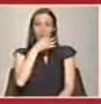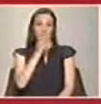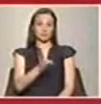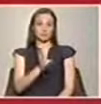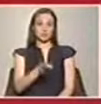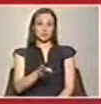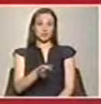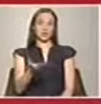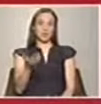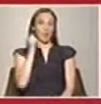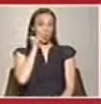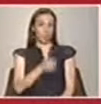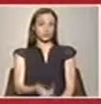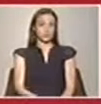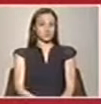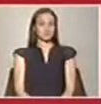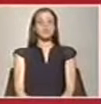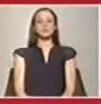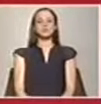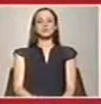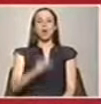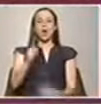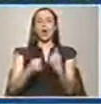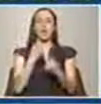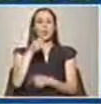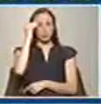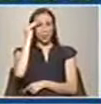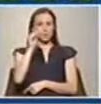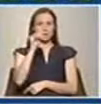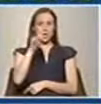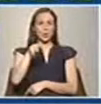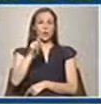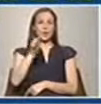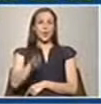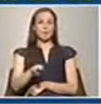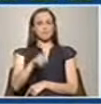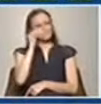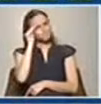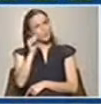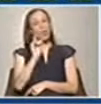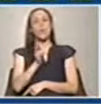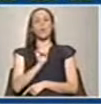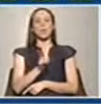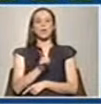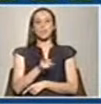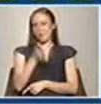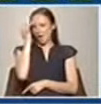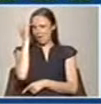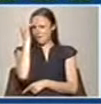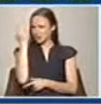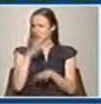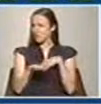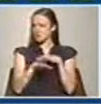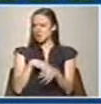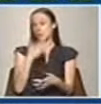são bastante dolorosas. Alguns dos conselhos que o INEM recomenda são fáceis de cumprir, por exemplo,